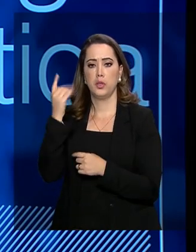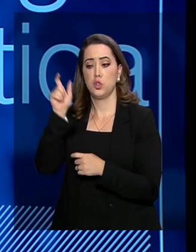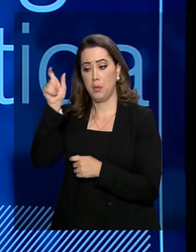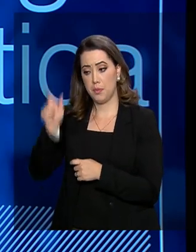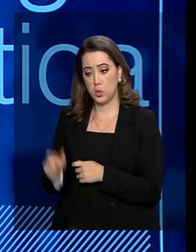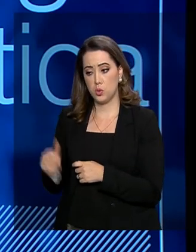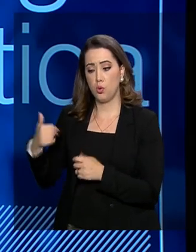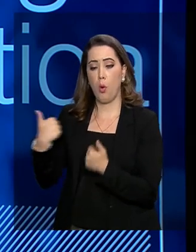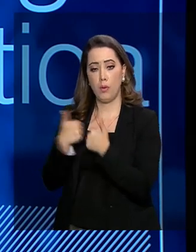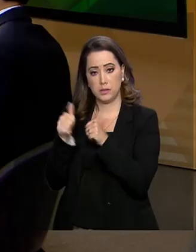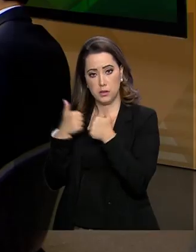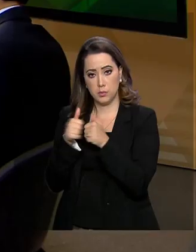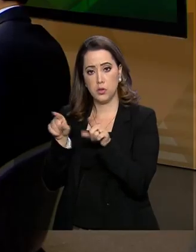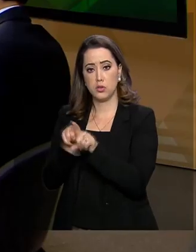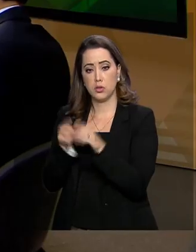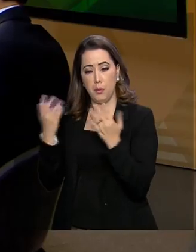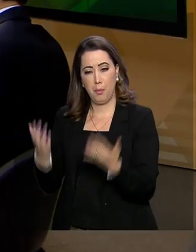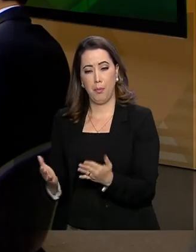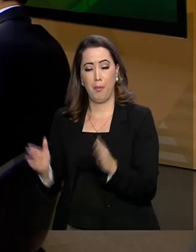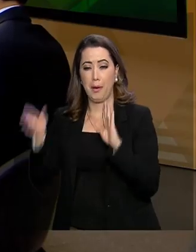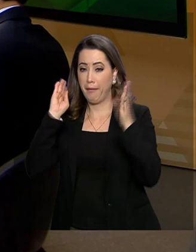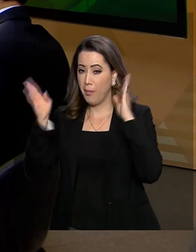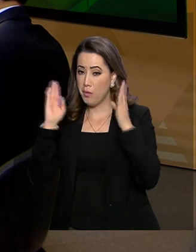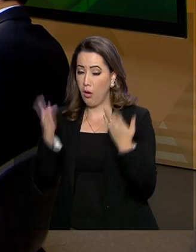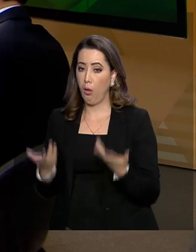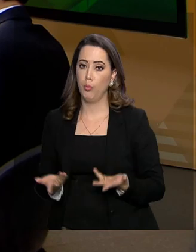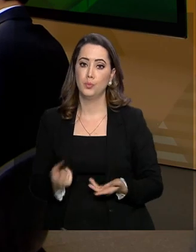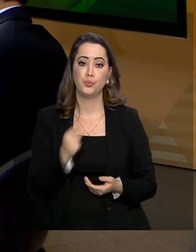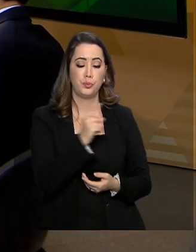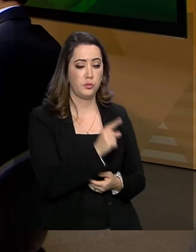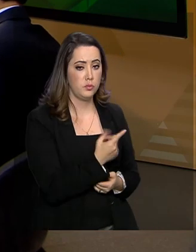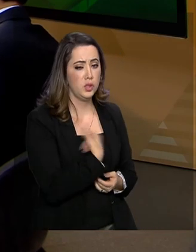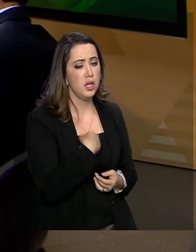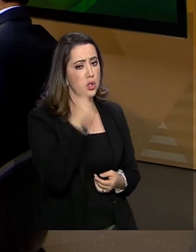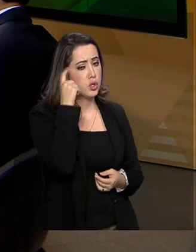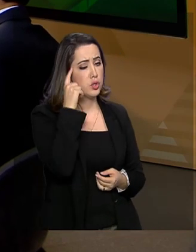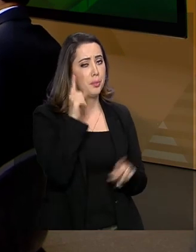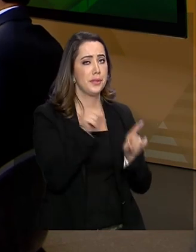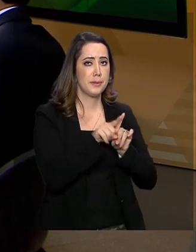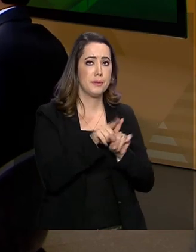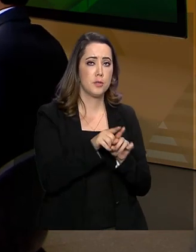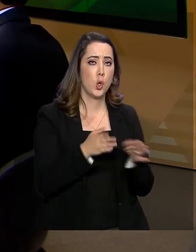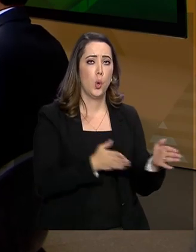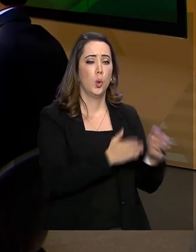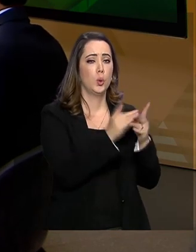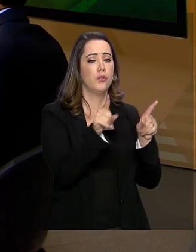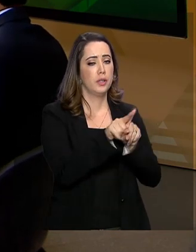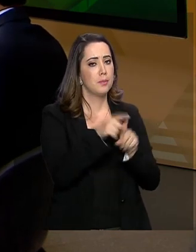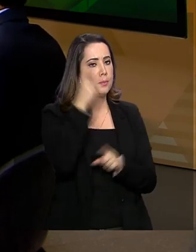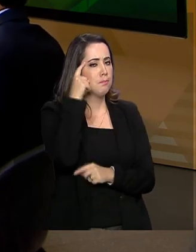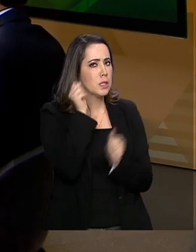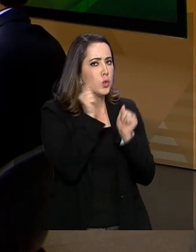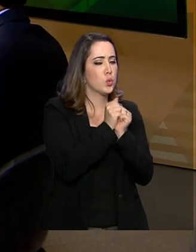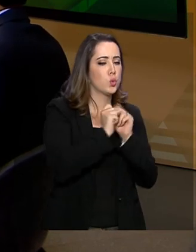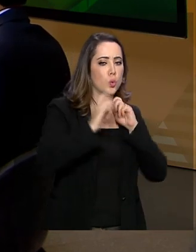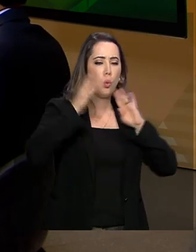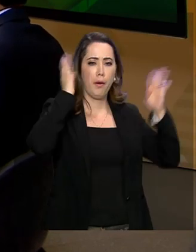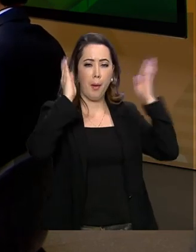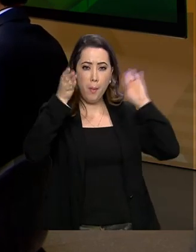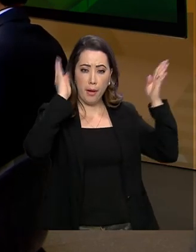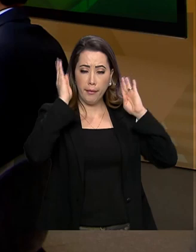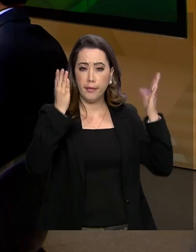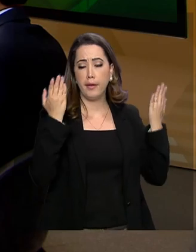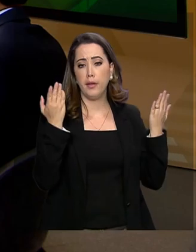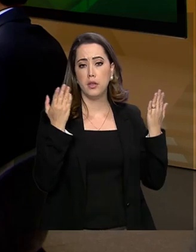para o deslocamento de cargas. Agora, quando a gente pensa em rodovias, a gente pensa também nos caminhoneiros. O diálogo entre o Ministério da